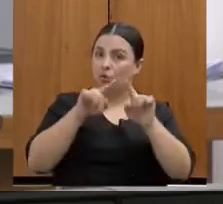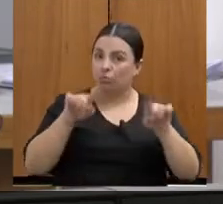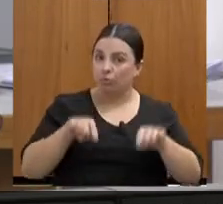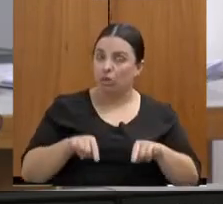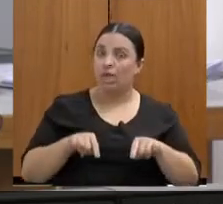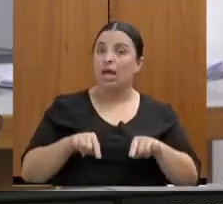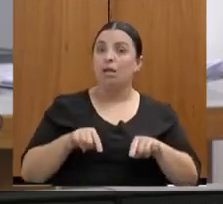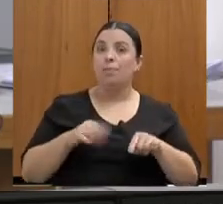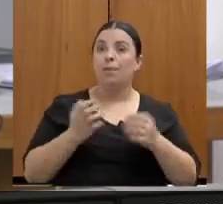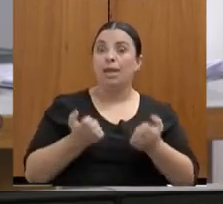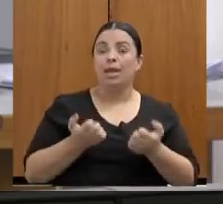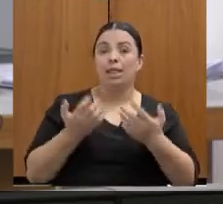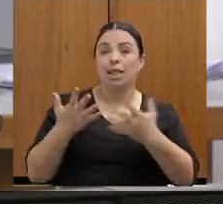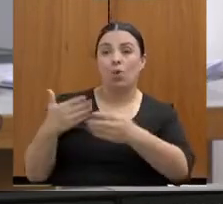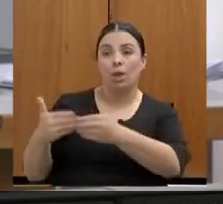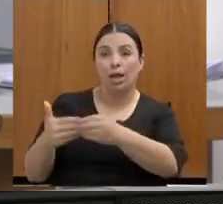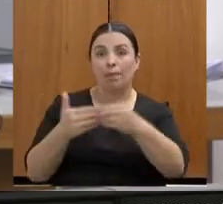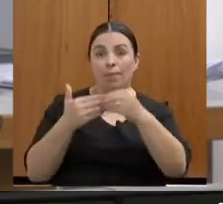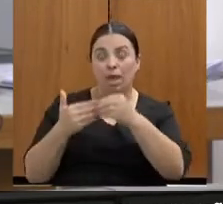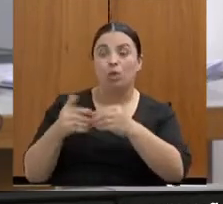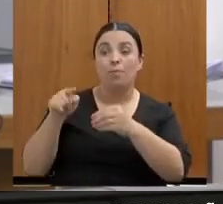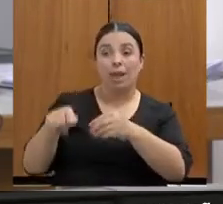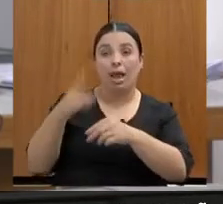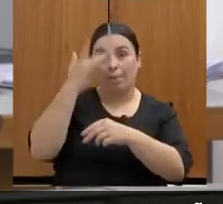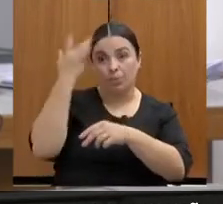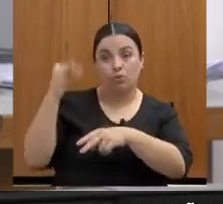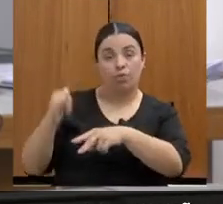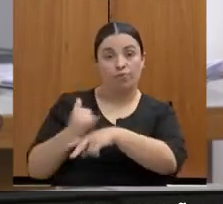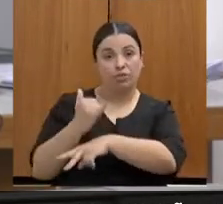adequados para que aquela vítima possa,